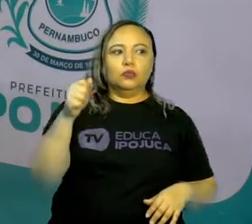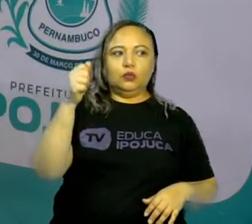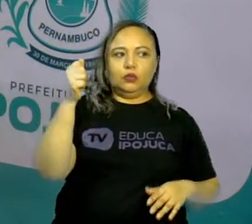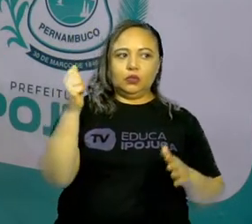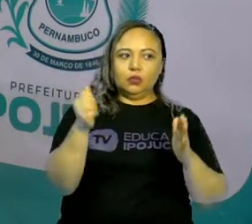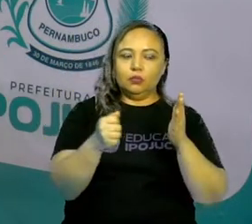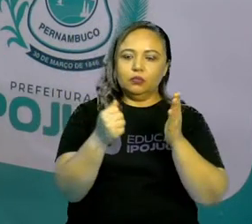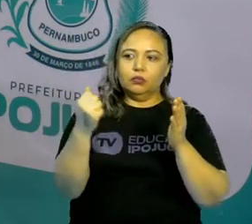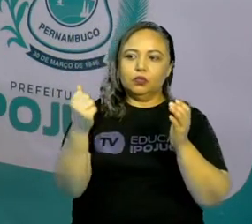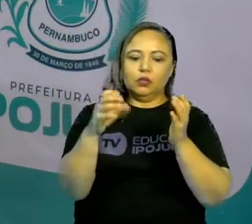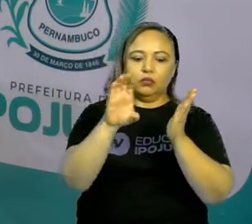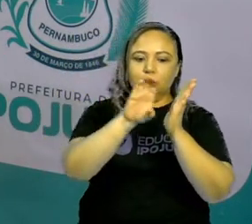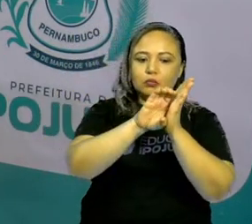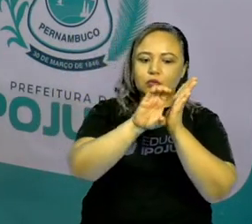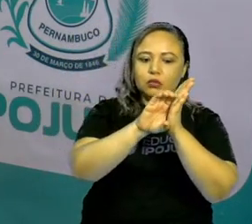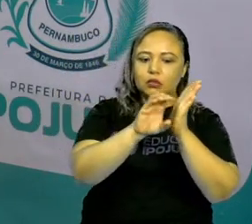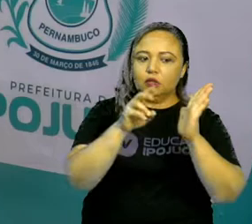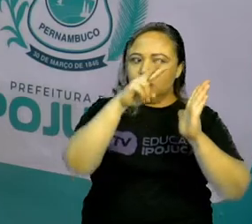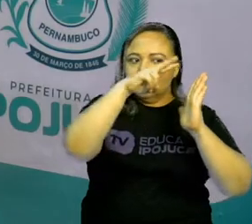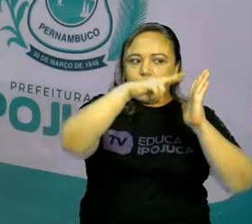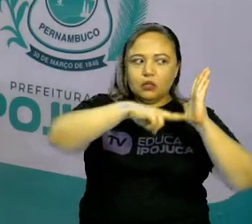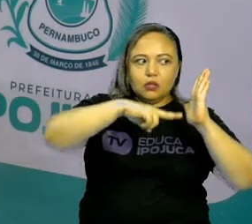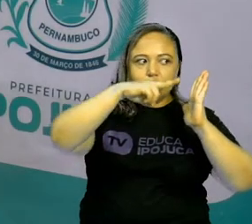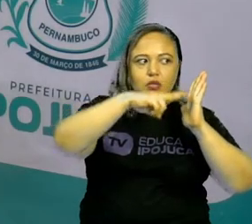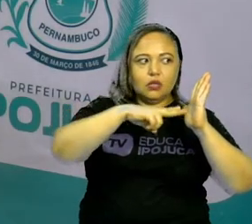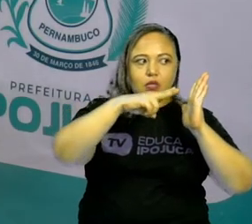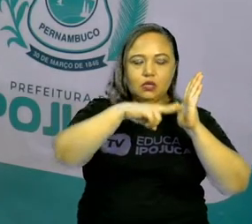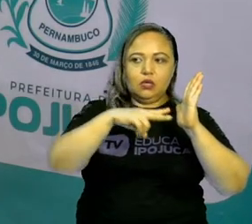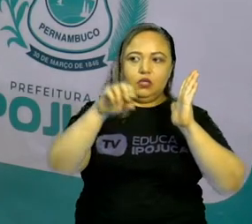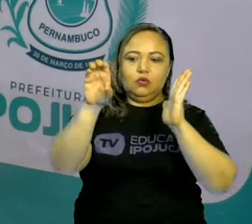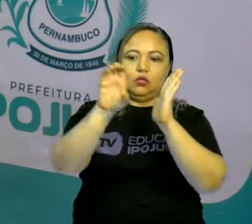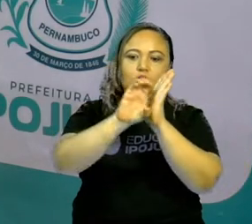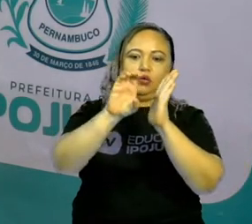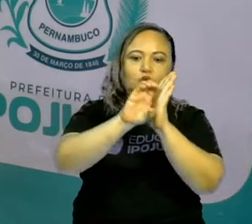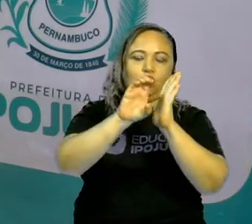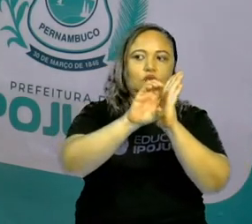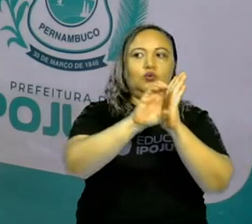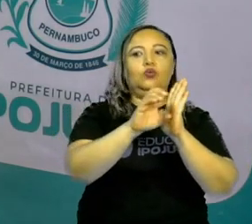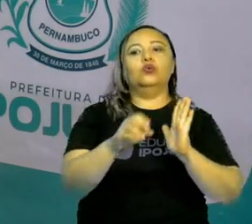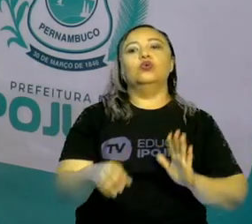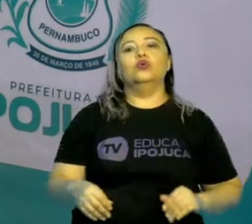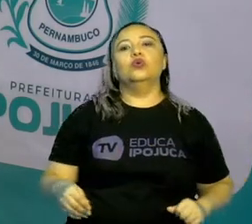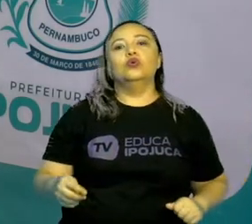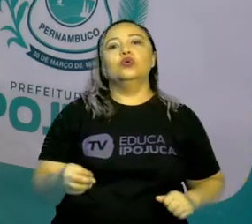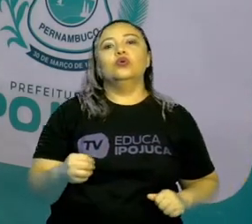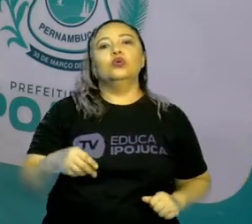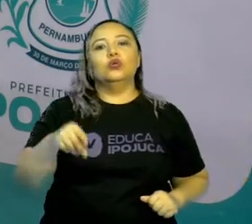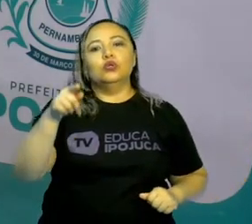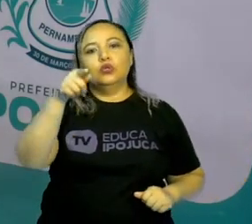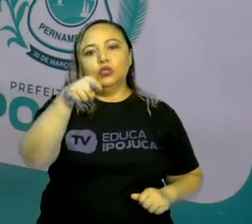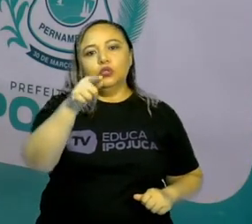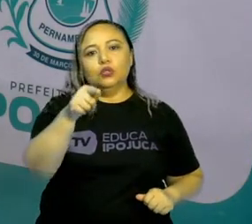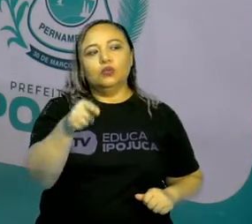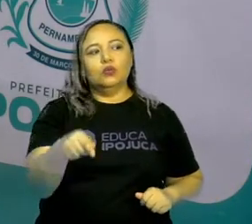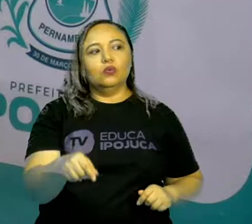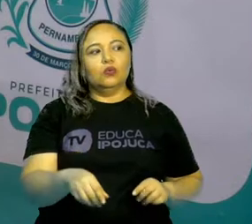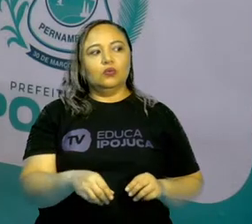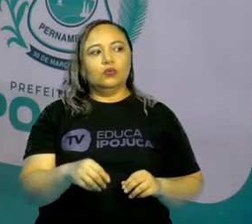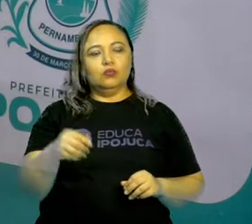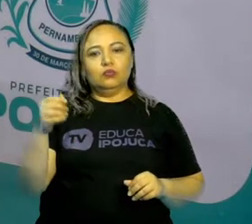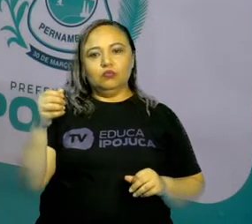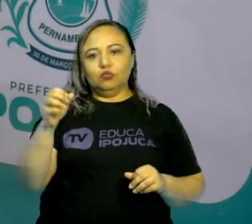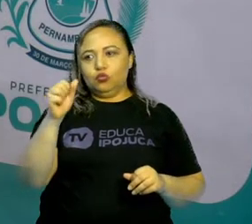produto, pega essa máquina aqui e ela dá uma piscadinha e o